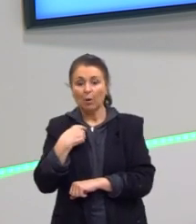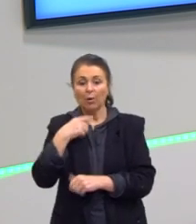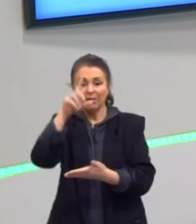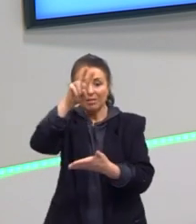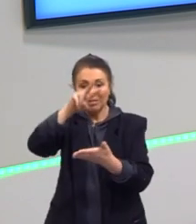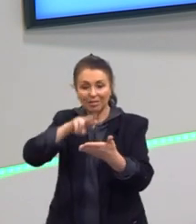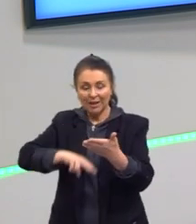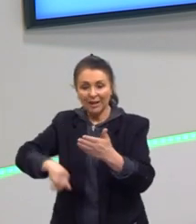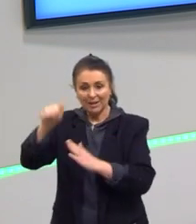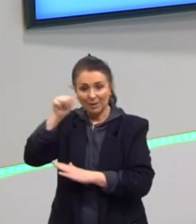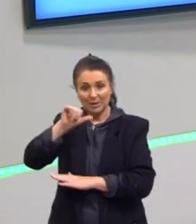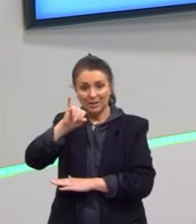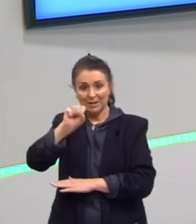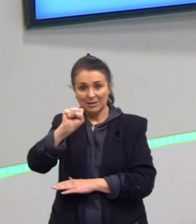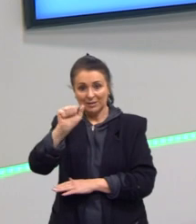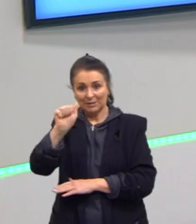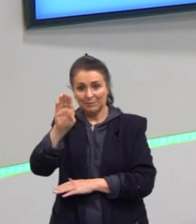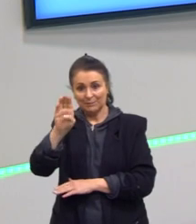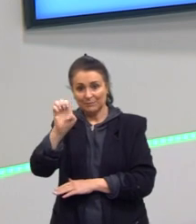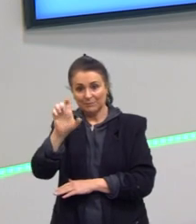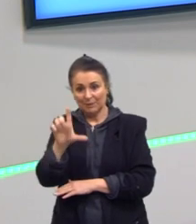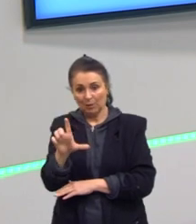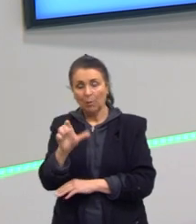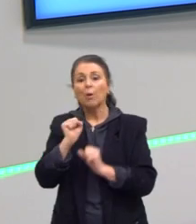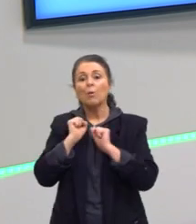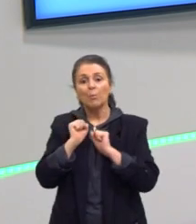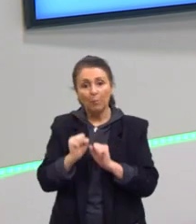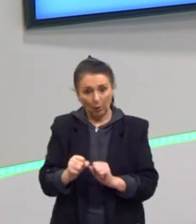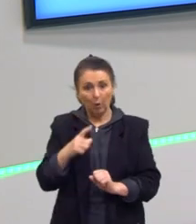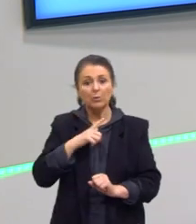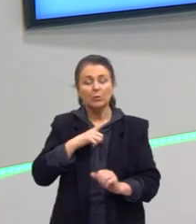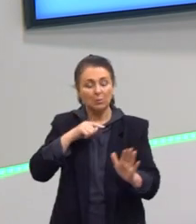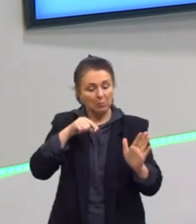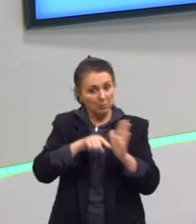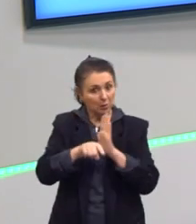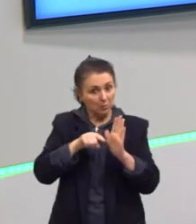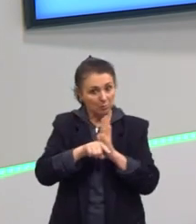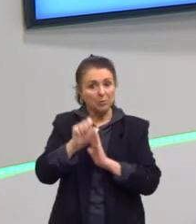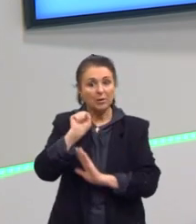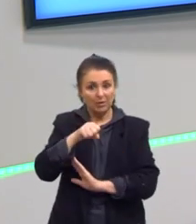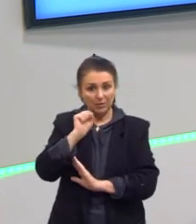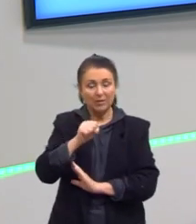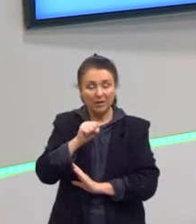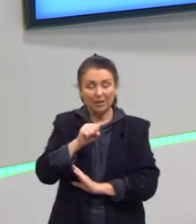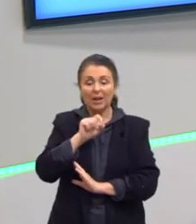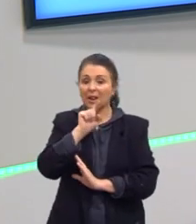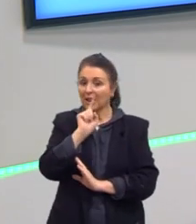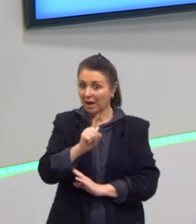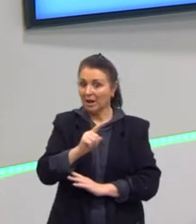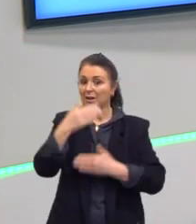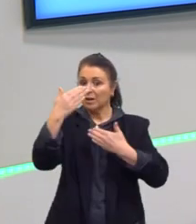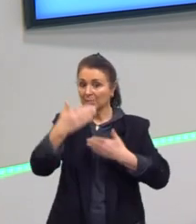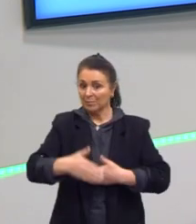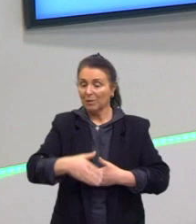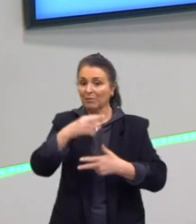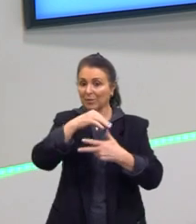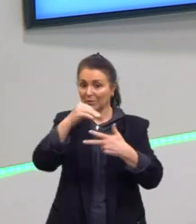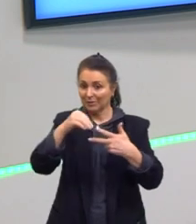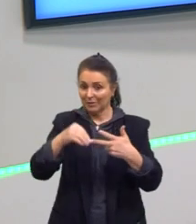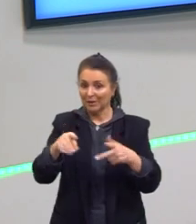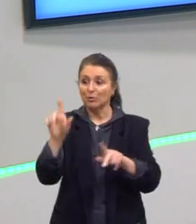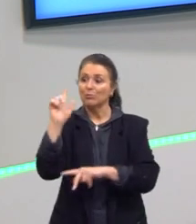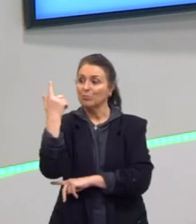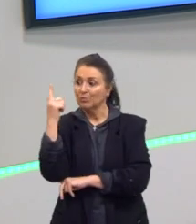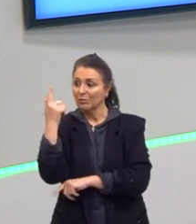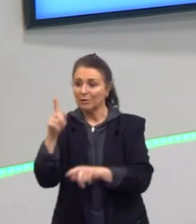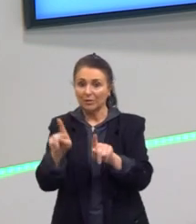momento histórico que pode, de repente, cair em alguma questão de história, de geografia, ou até dentro da própria